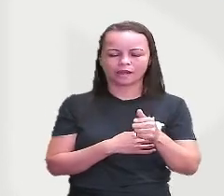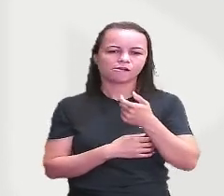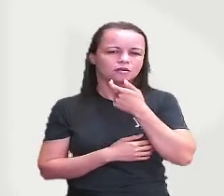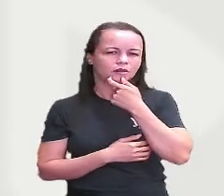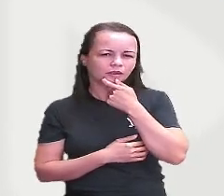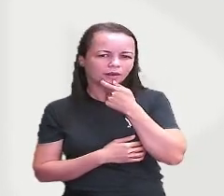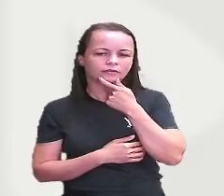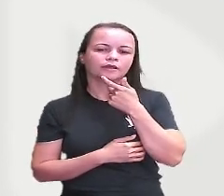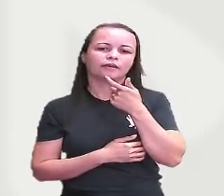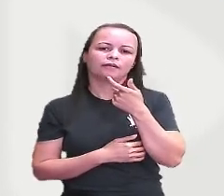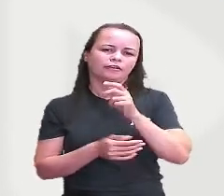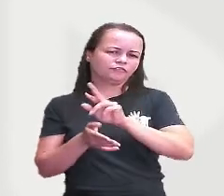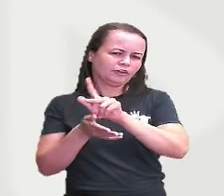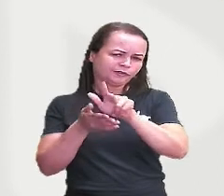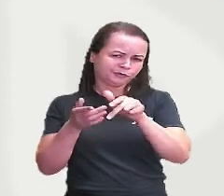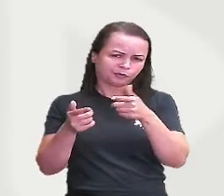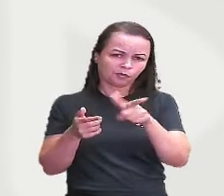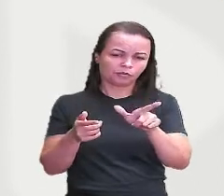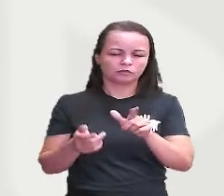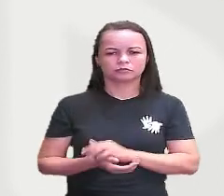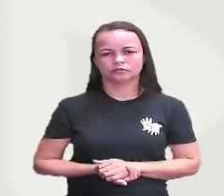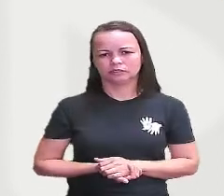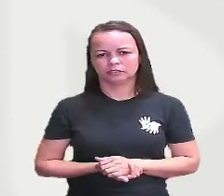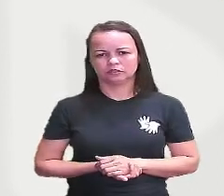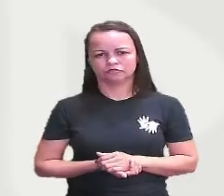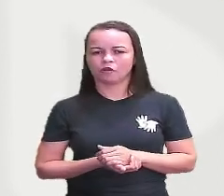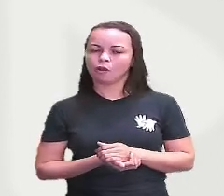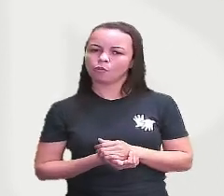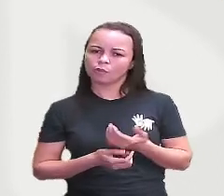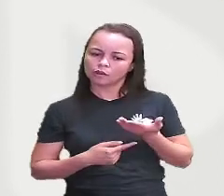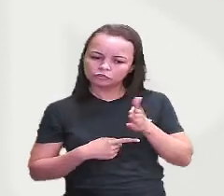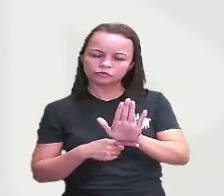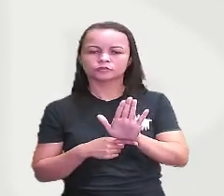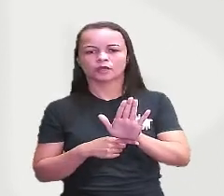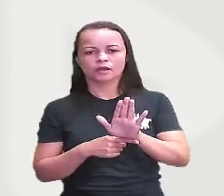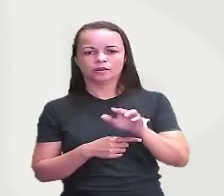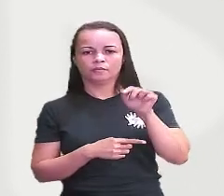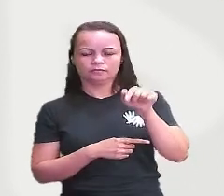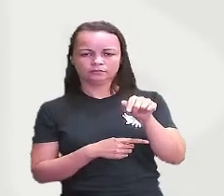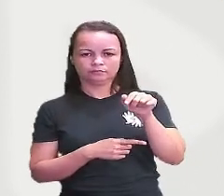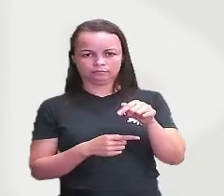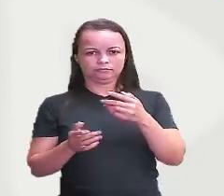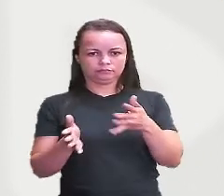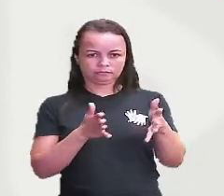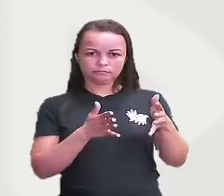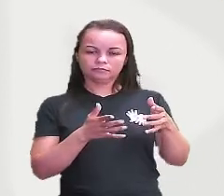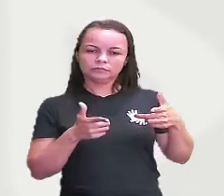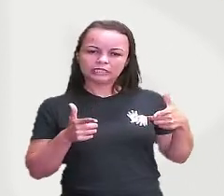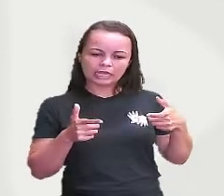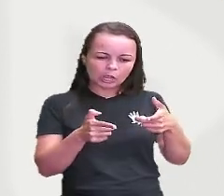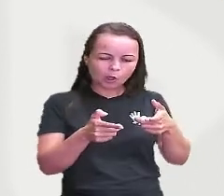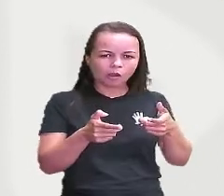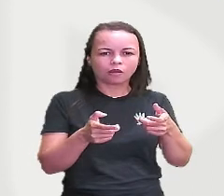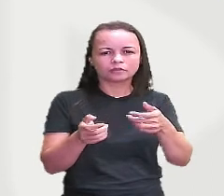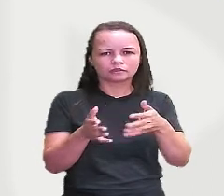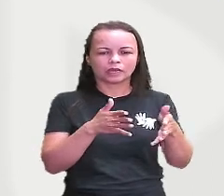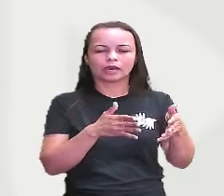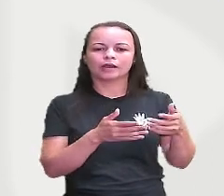Inglaterra entre outros que vão contribuir pra que nessa derrota definitiva